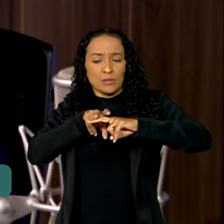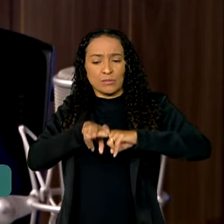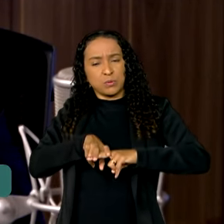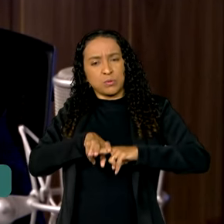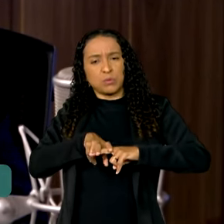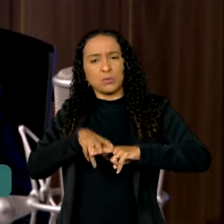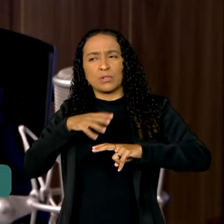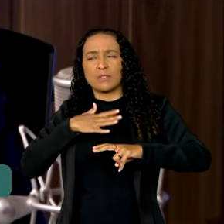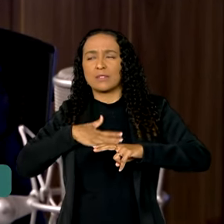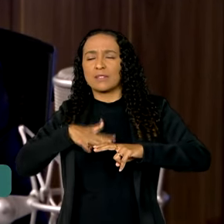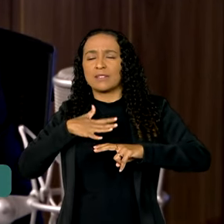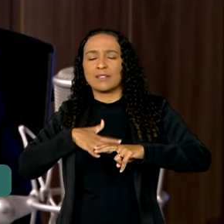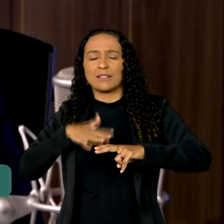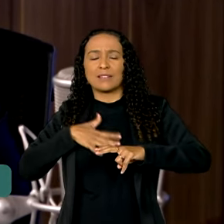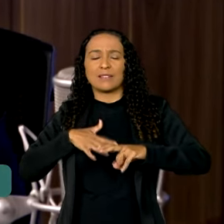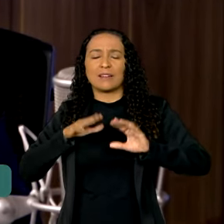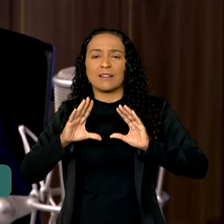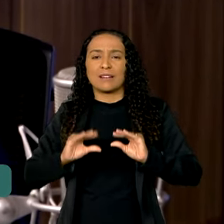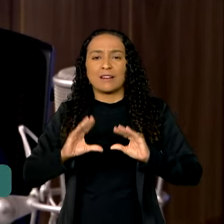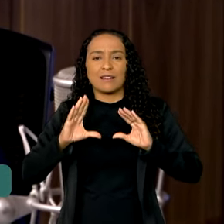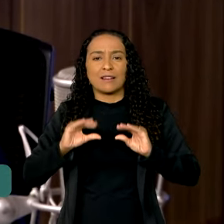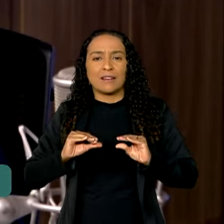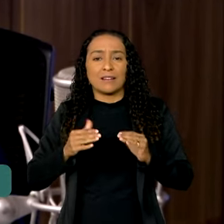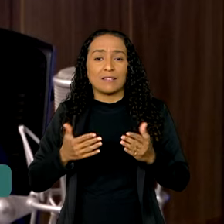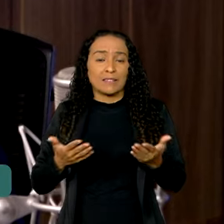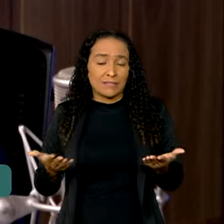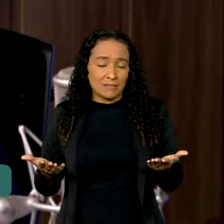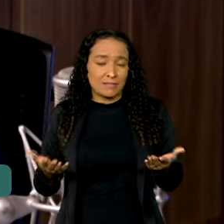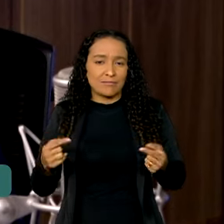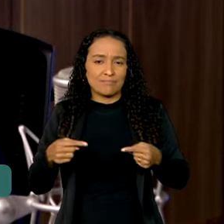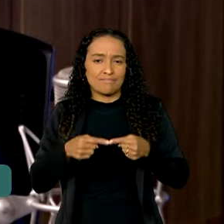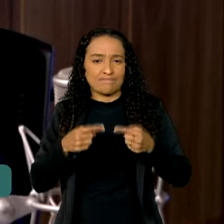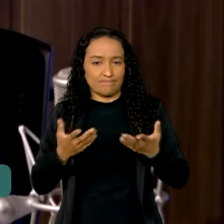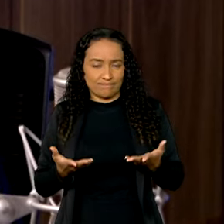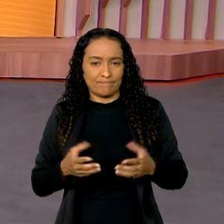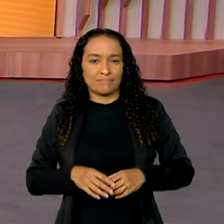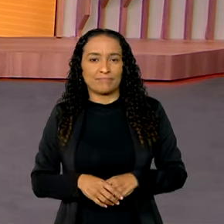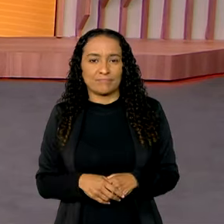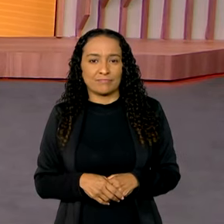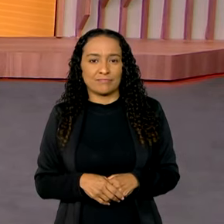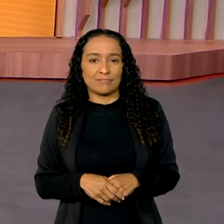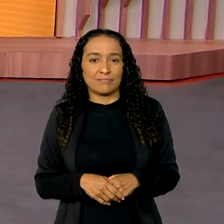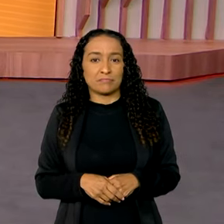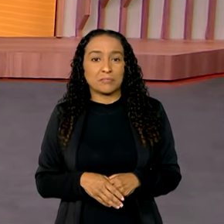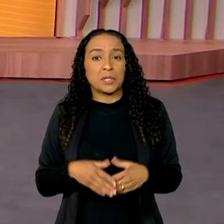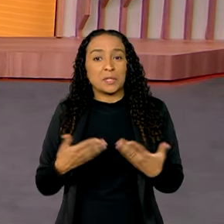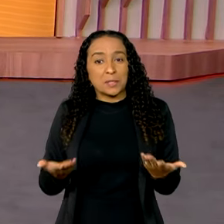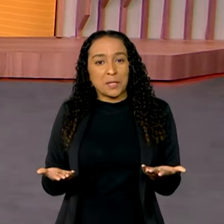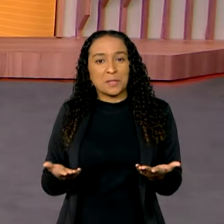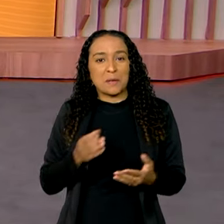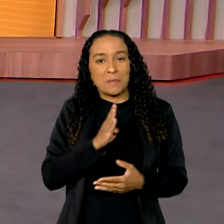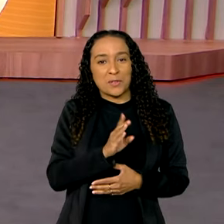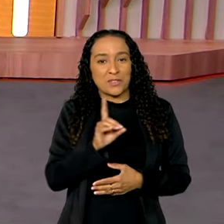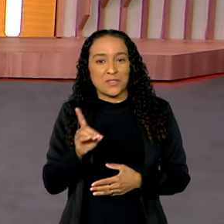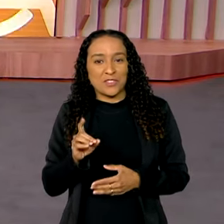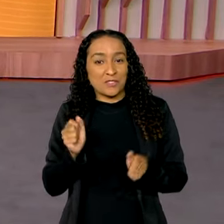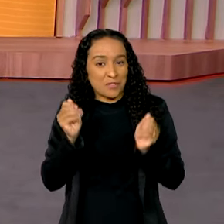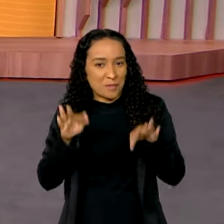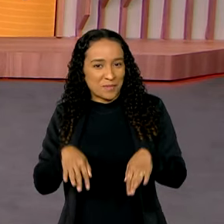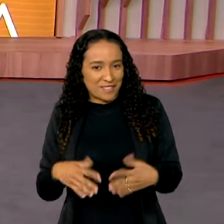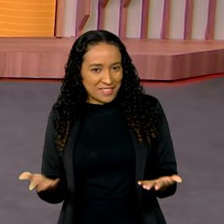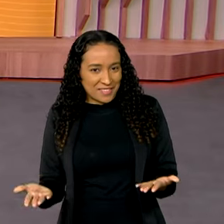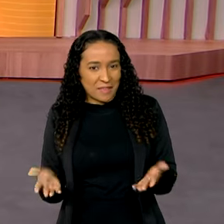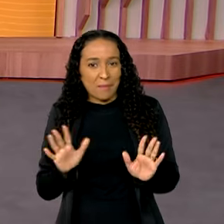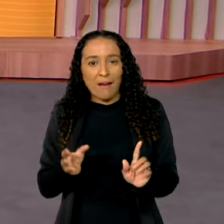ambiente que seja, vamos dizer assim, adequadamente para o conforto delas. Então é isso, o Brasil em Dia fica